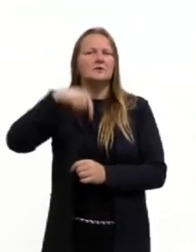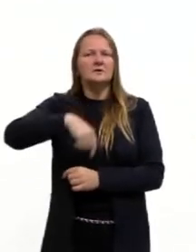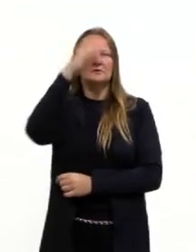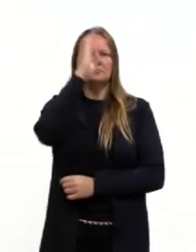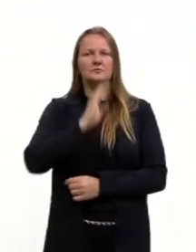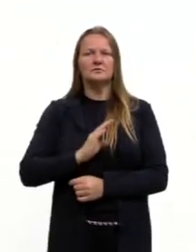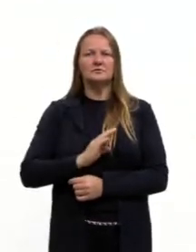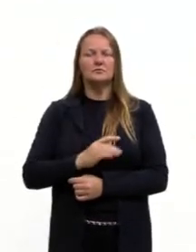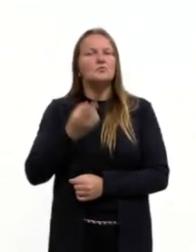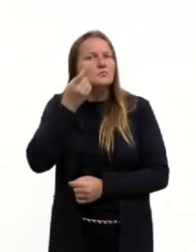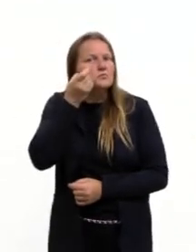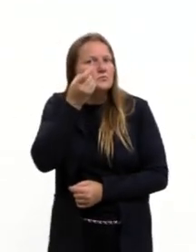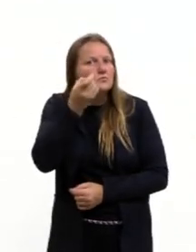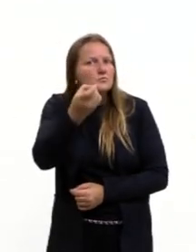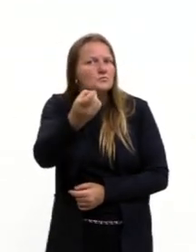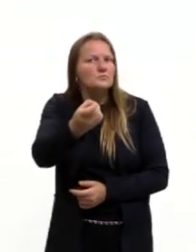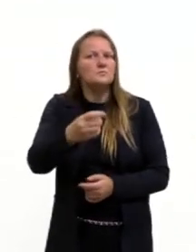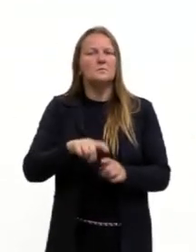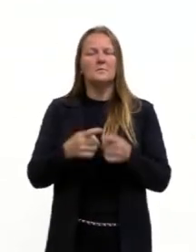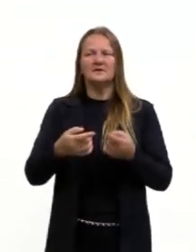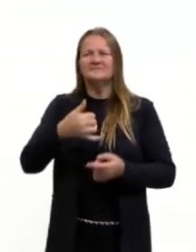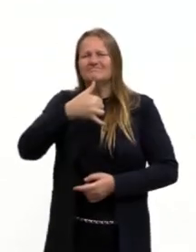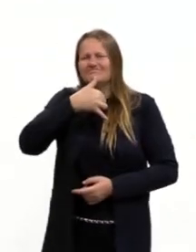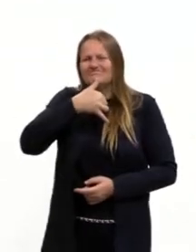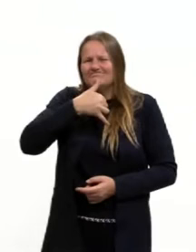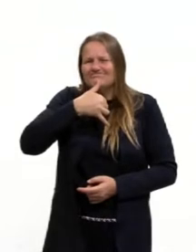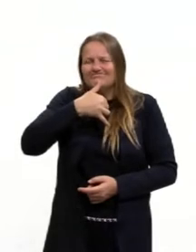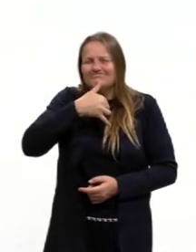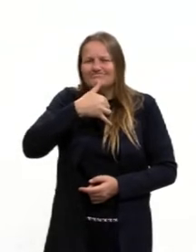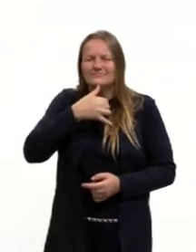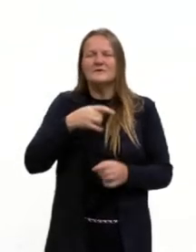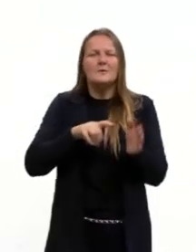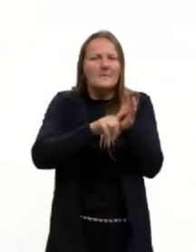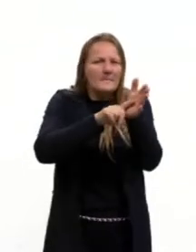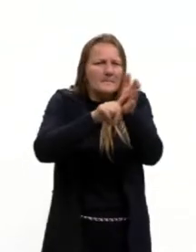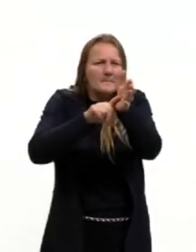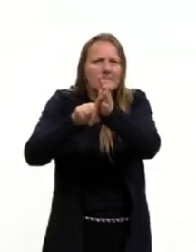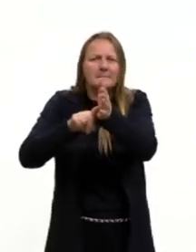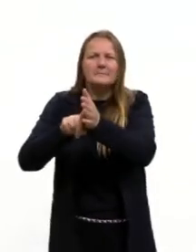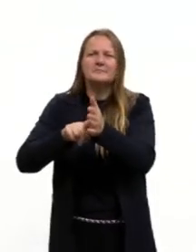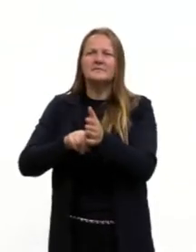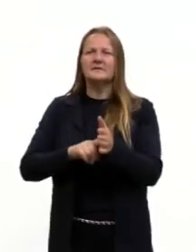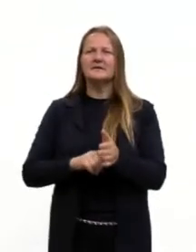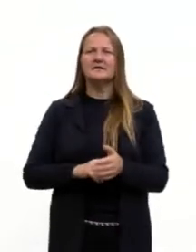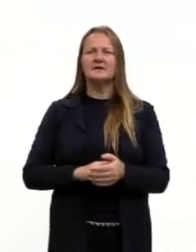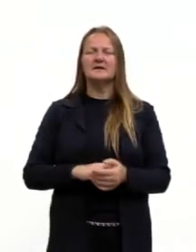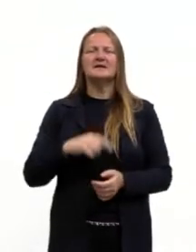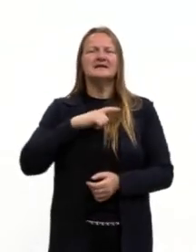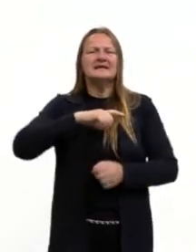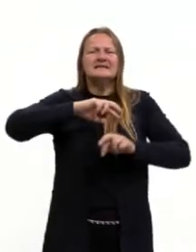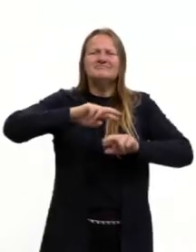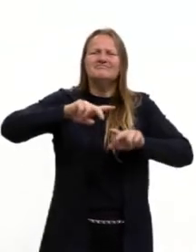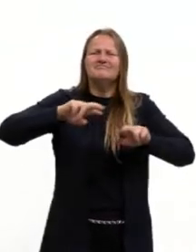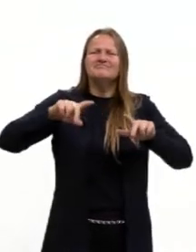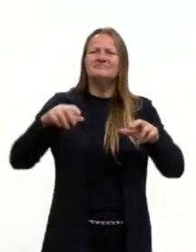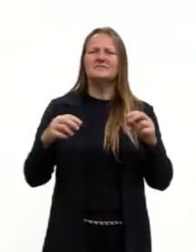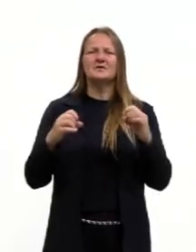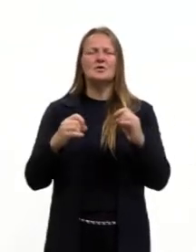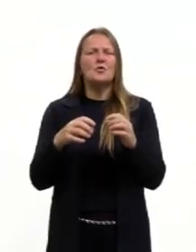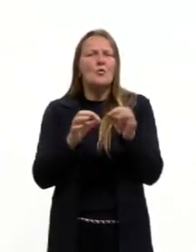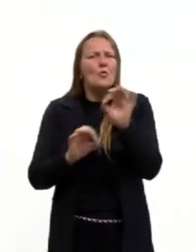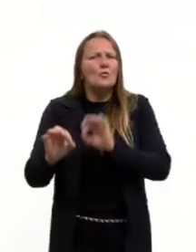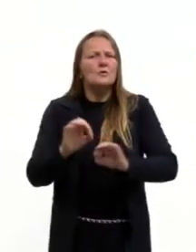é muito interessante, mas também tem um lado triste. A gente vai pesquisar e existiram diversas organizações